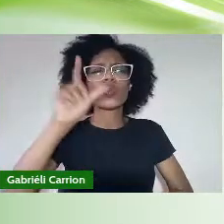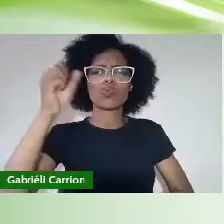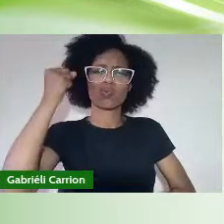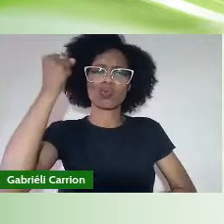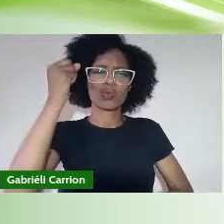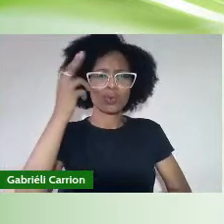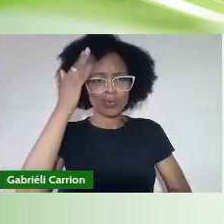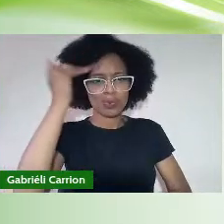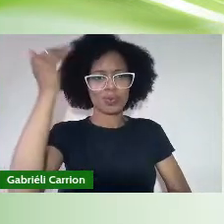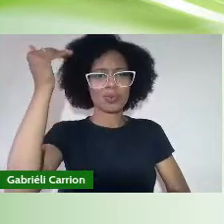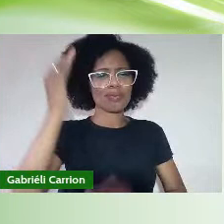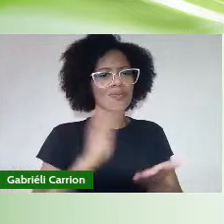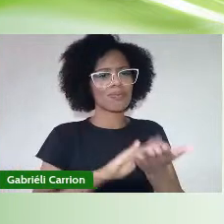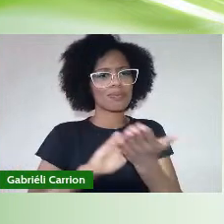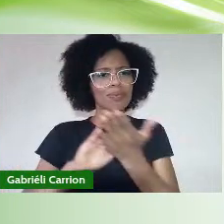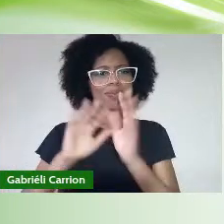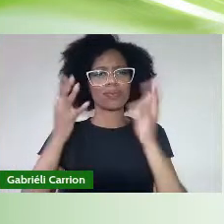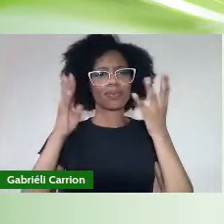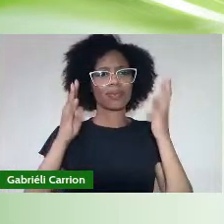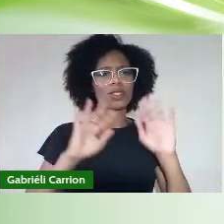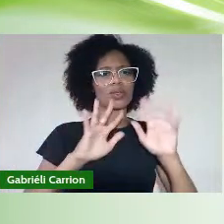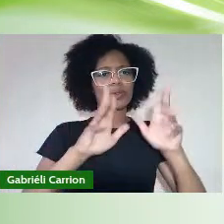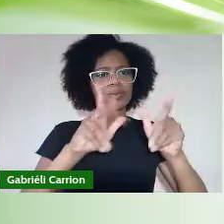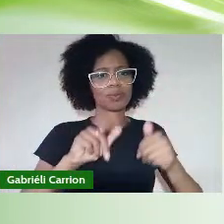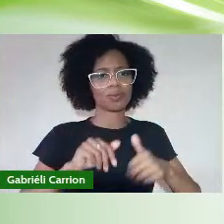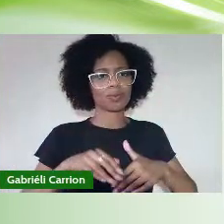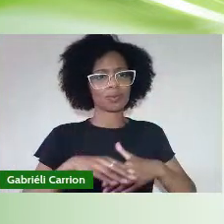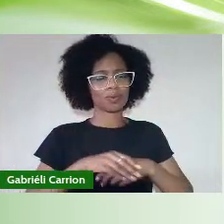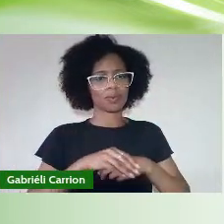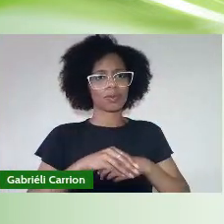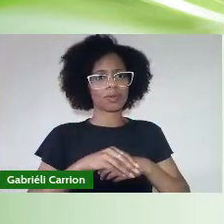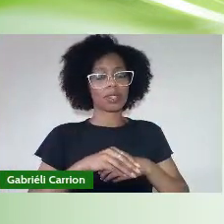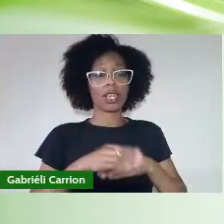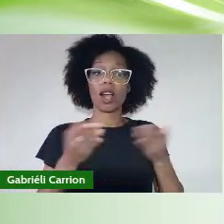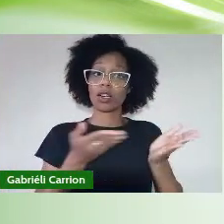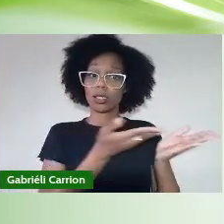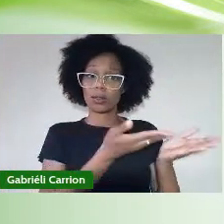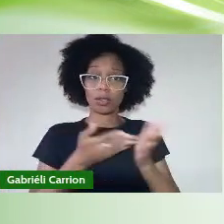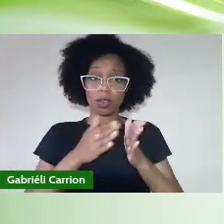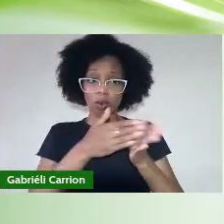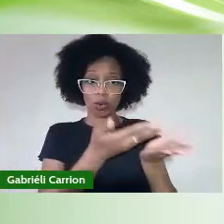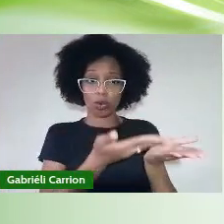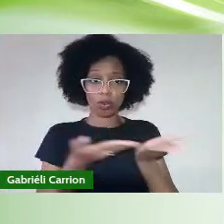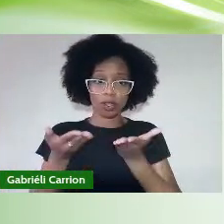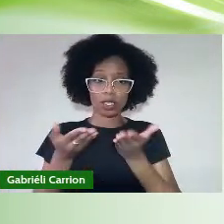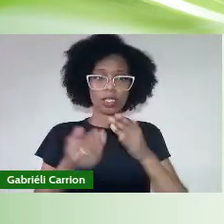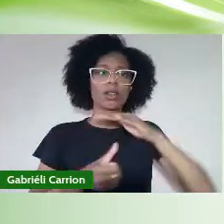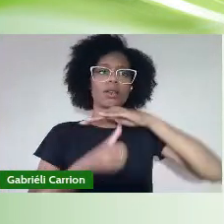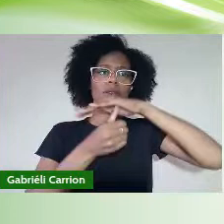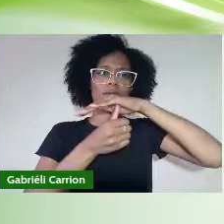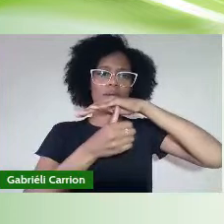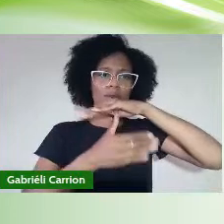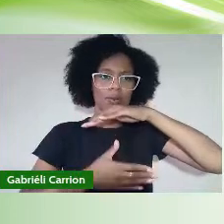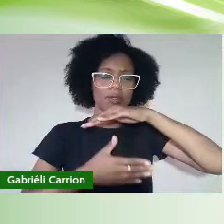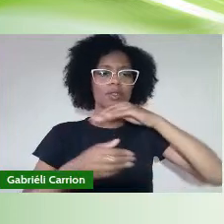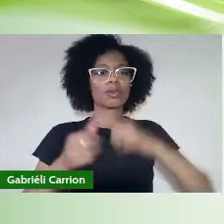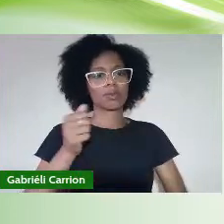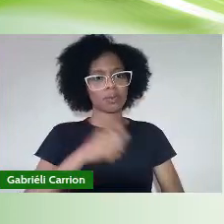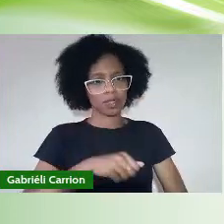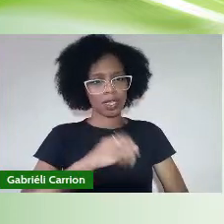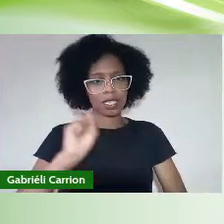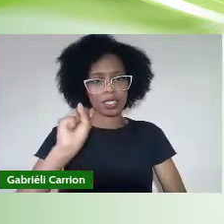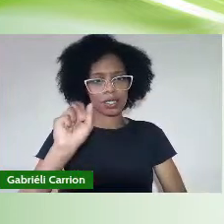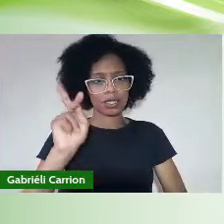Para seu pronunciamento Convidamos Convidamos A senhora Pró-reitora De graduação Professora Shirley